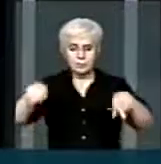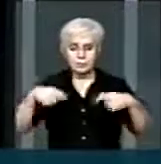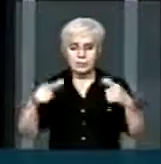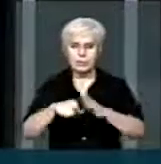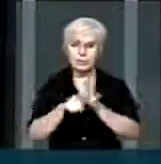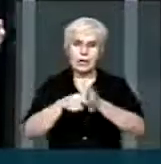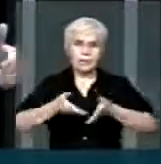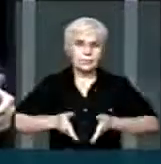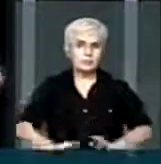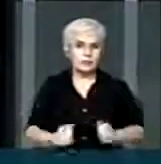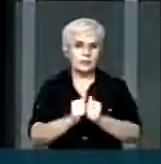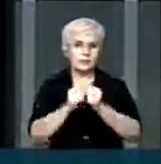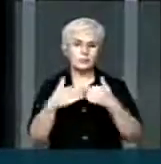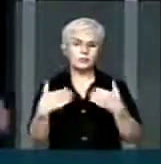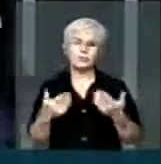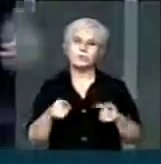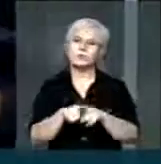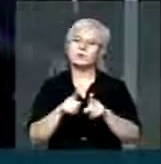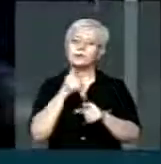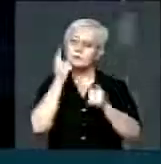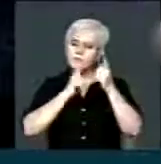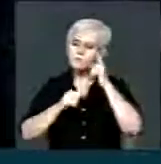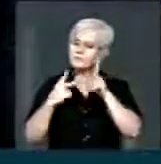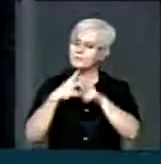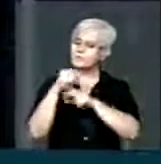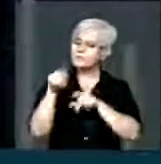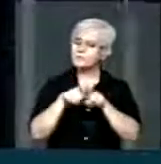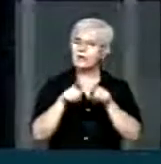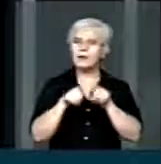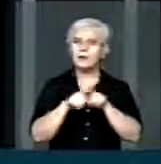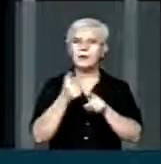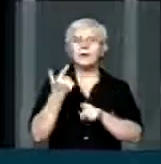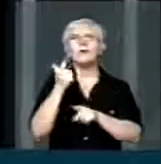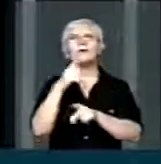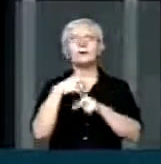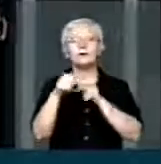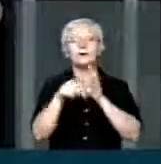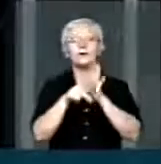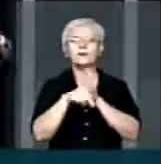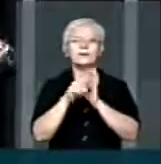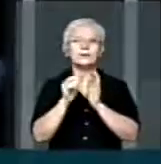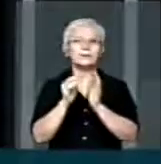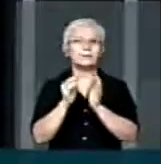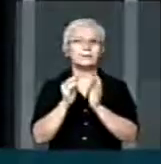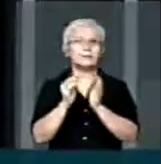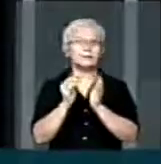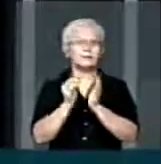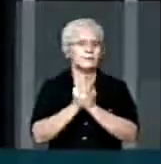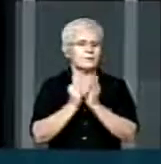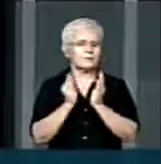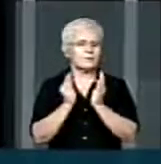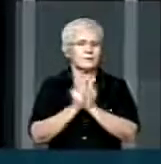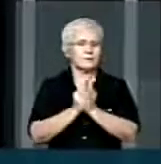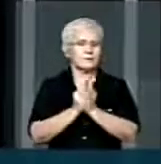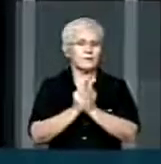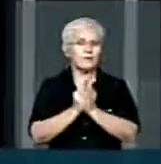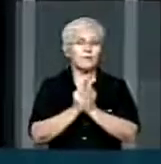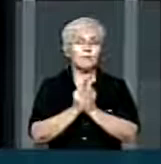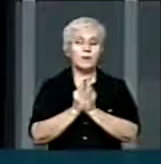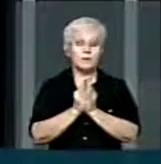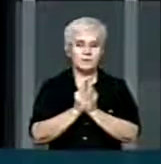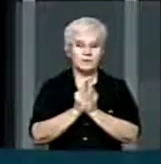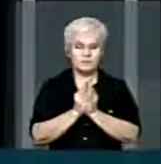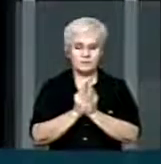podem sobreviver com ele hoje, foi outra conquista política das apais. Por isso, nós precisamos agora ter uma atenção